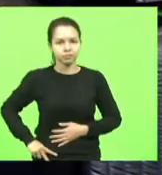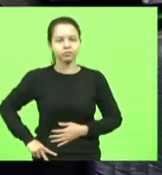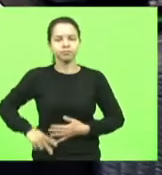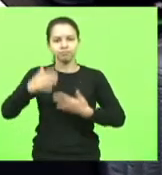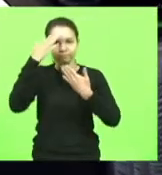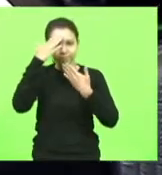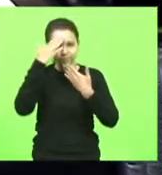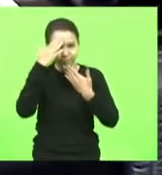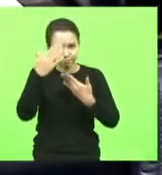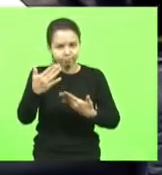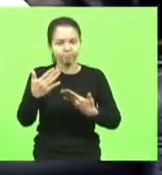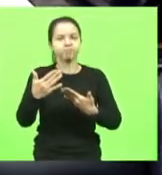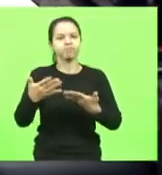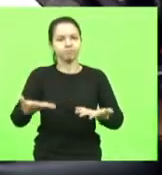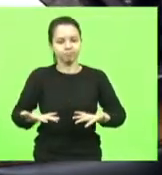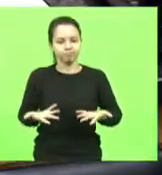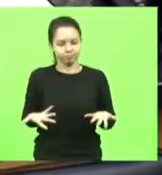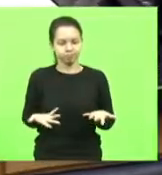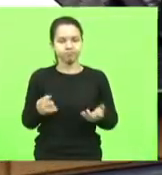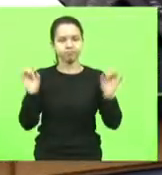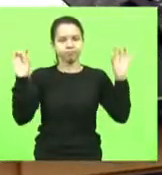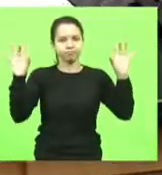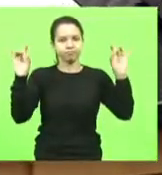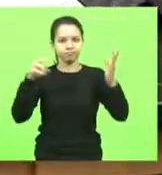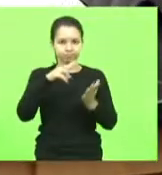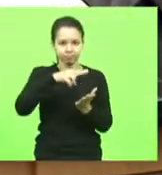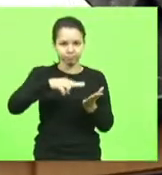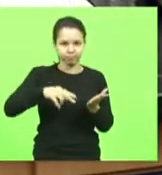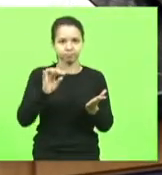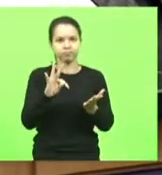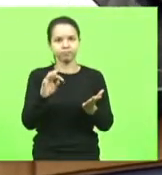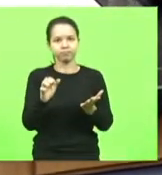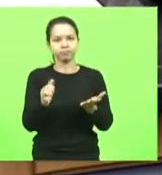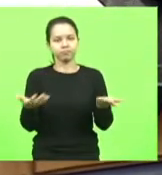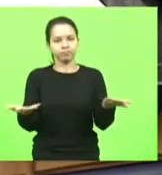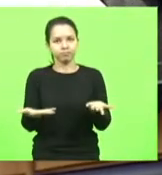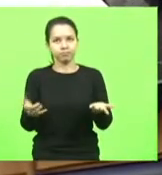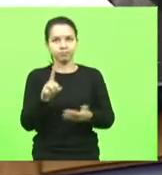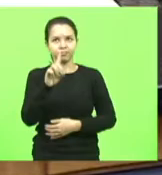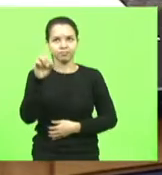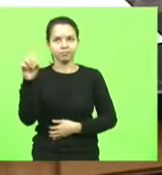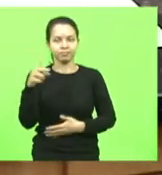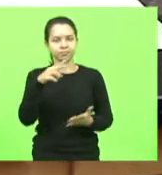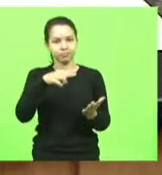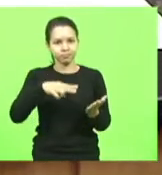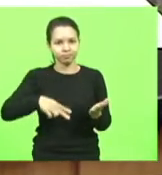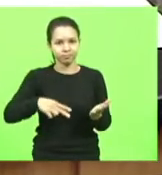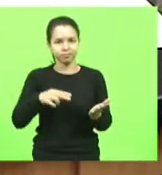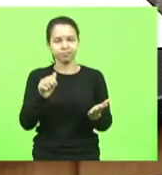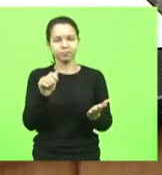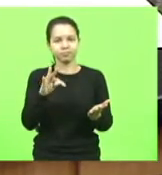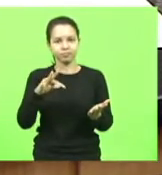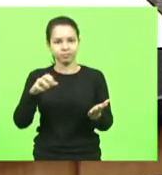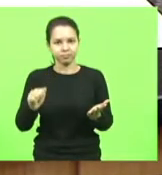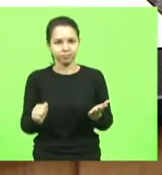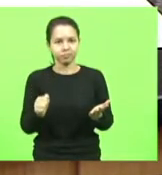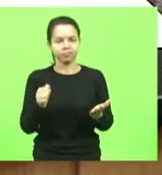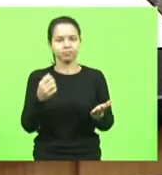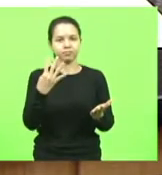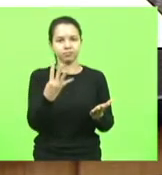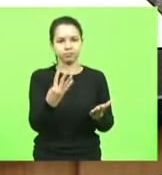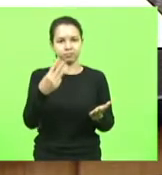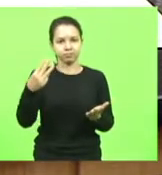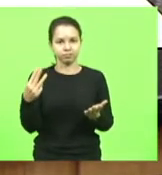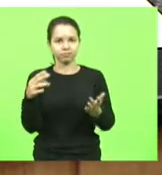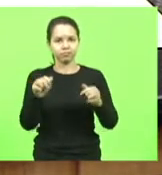grande promoção de fazer aqui essa leitura de ata no dia de hoje e fazer uma leitura então da ata da 43ª